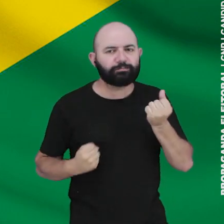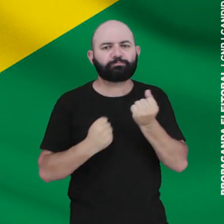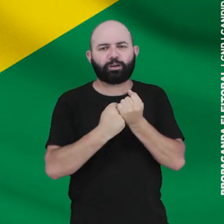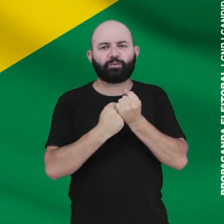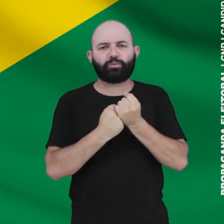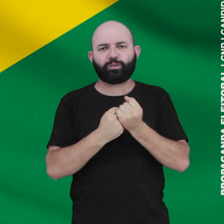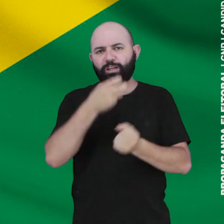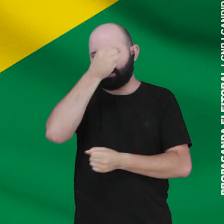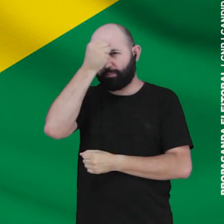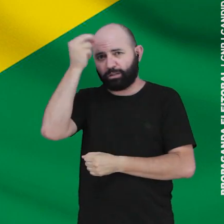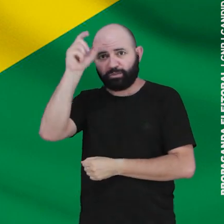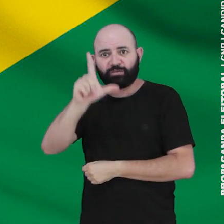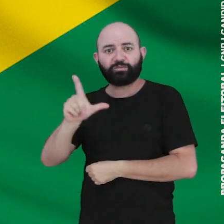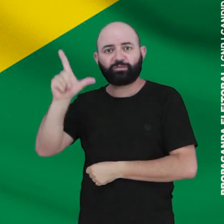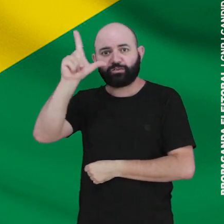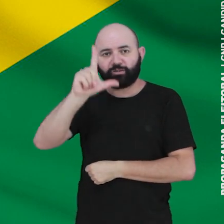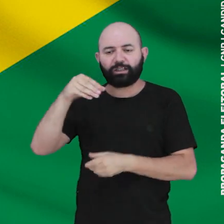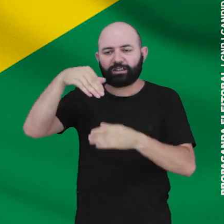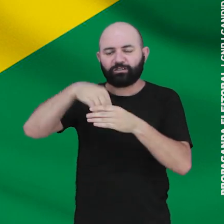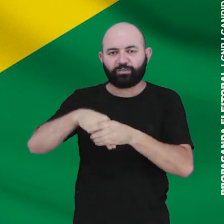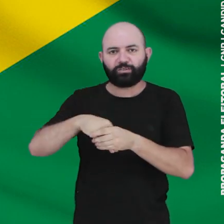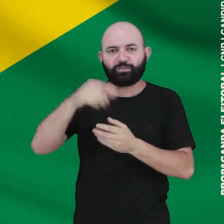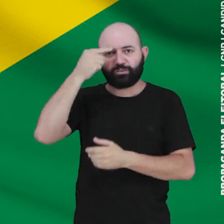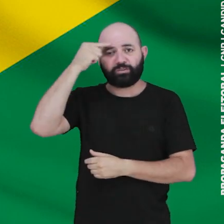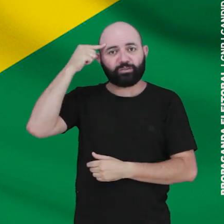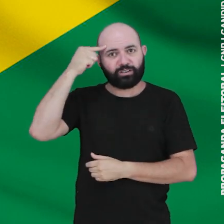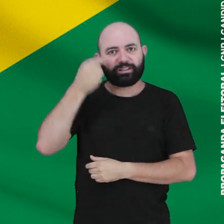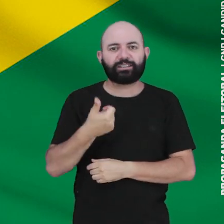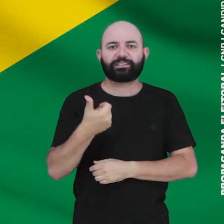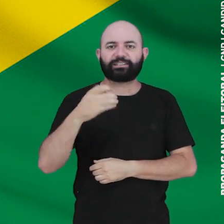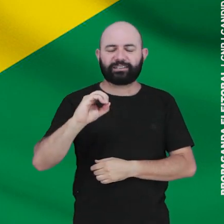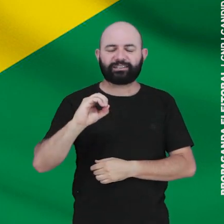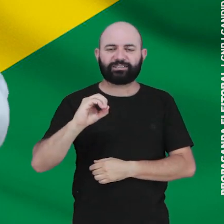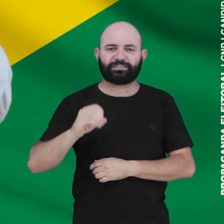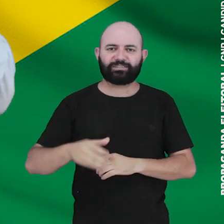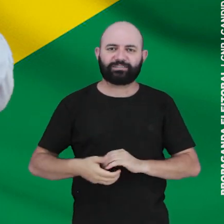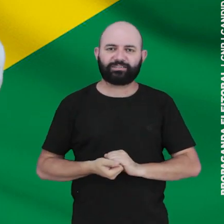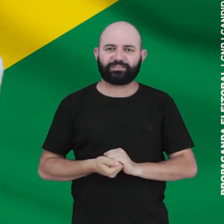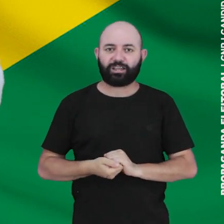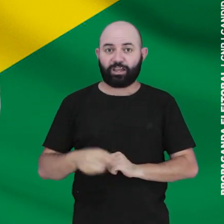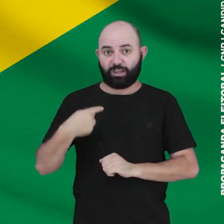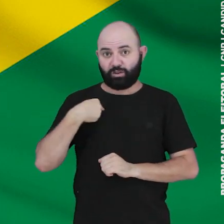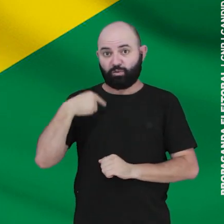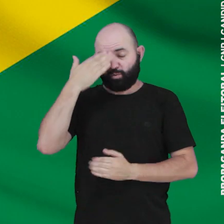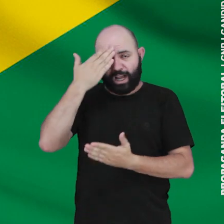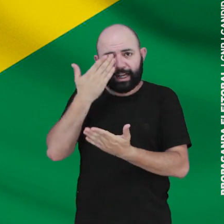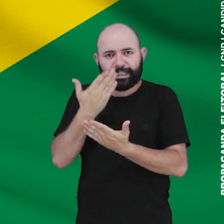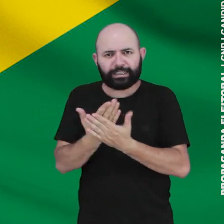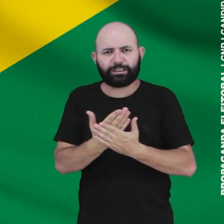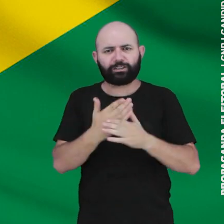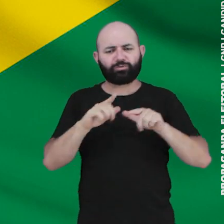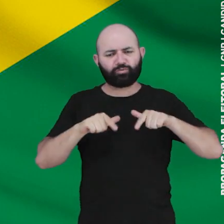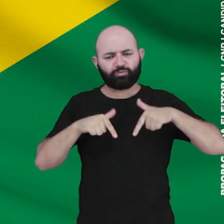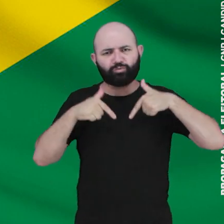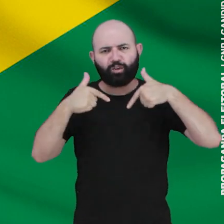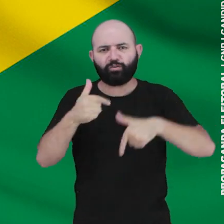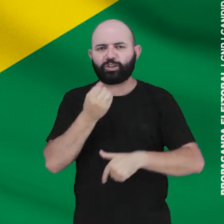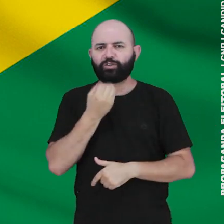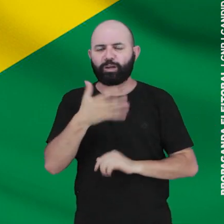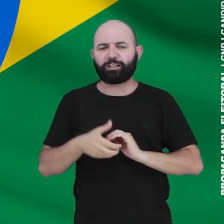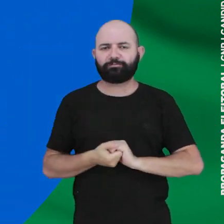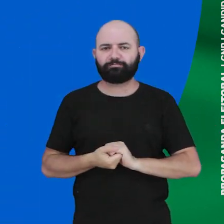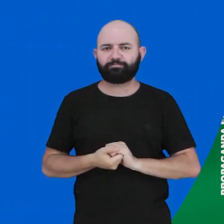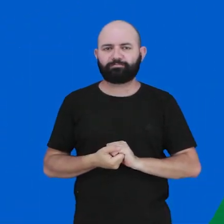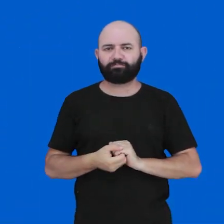Eu conto com você, para prefeito de Londrina, vote Diego Garcia, vote 10. Eu acredito na